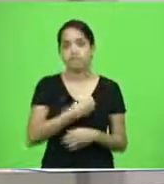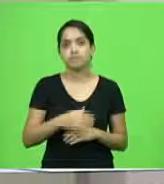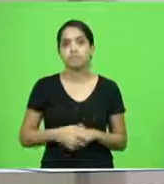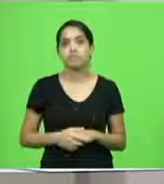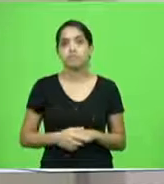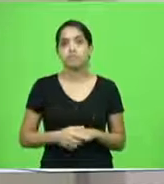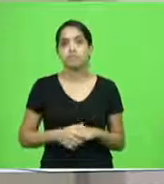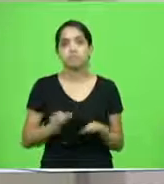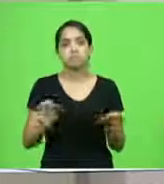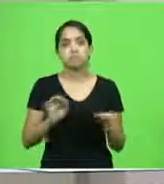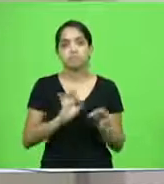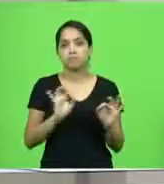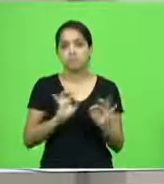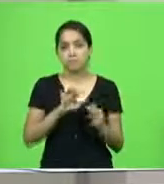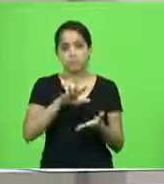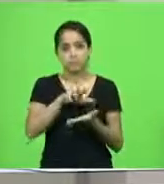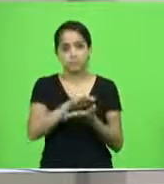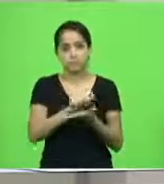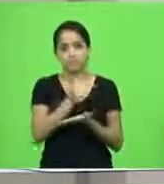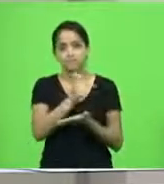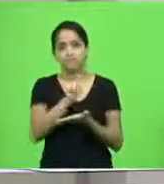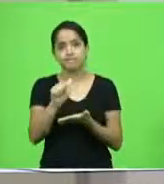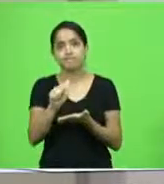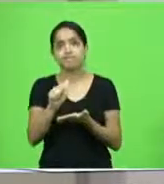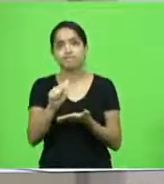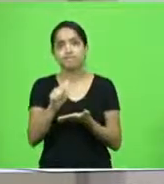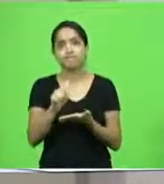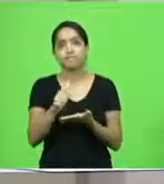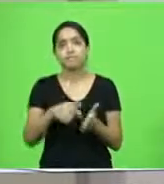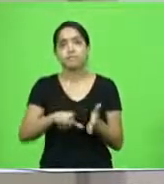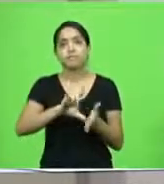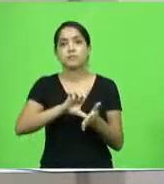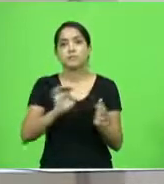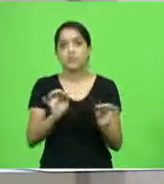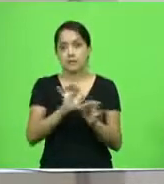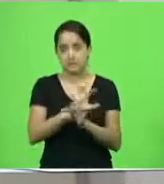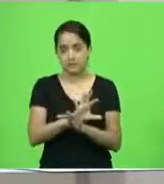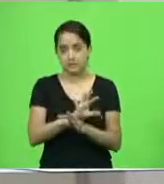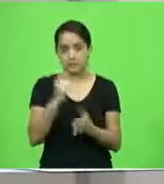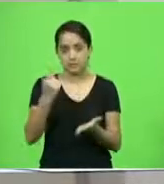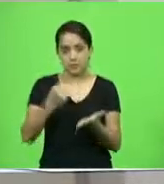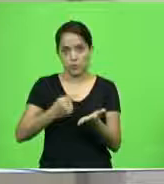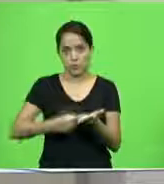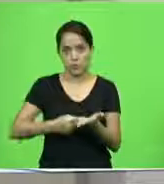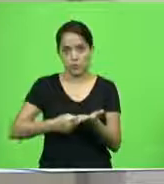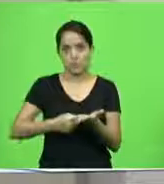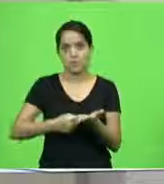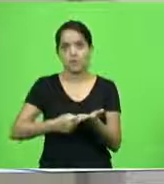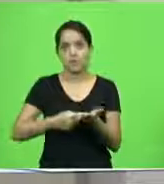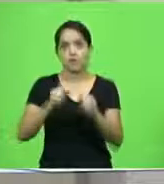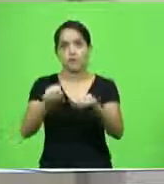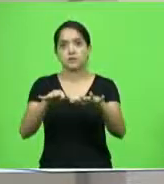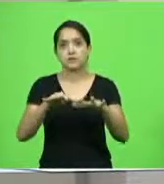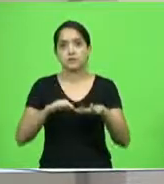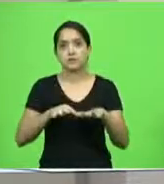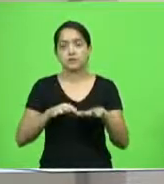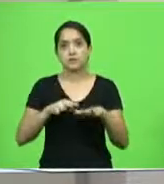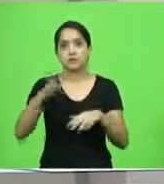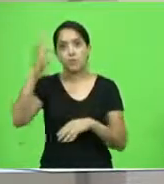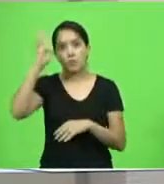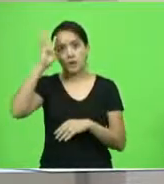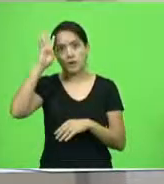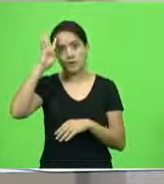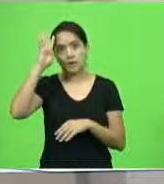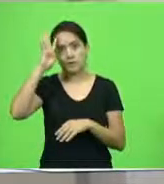E não havendo mais oradores inscritos, essa presidência, antes de encerrar, convoca outra sessão ordinária para quarta-feira,